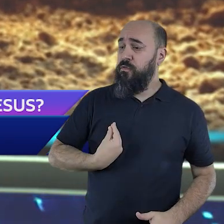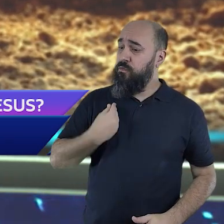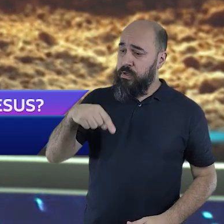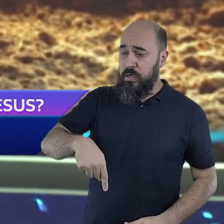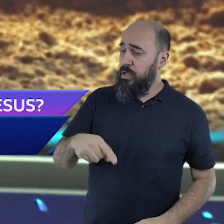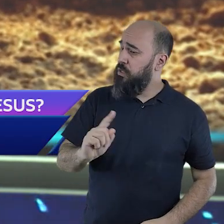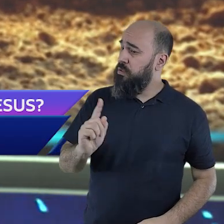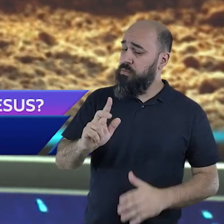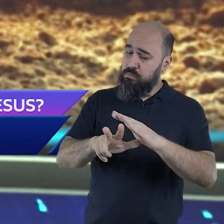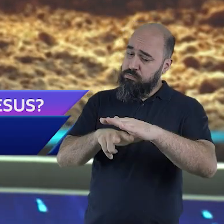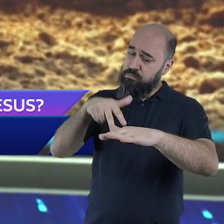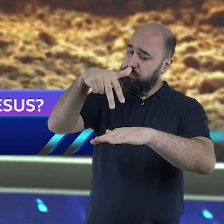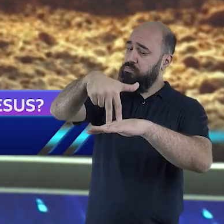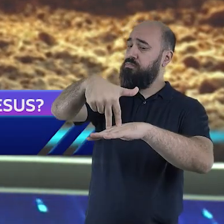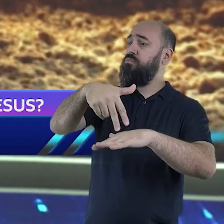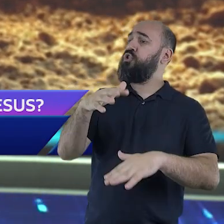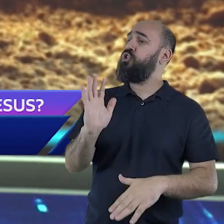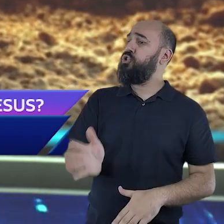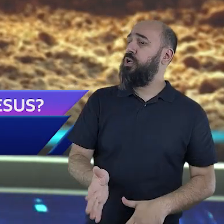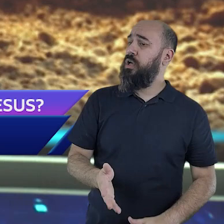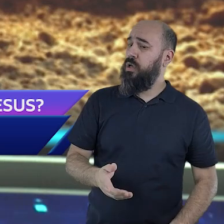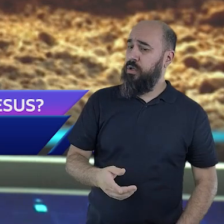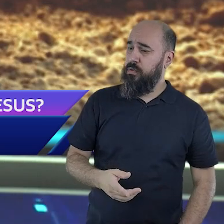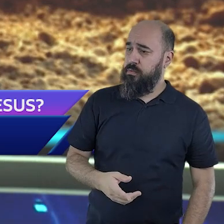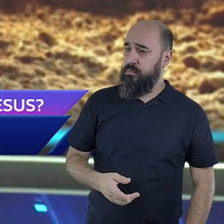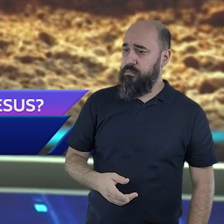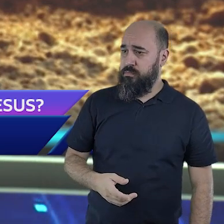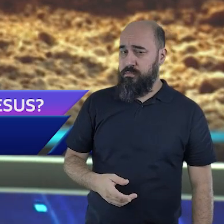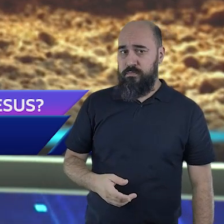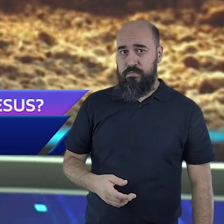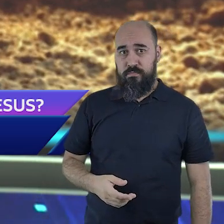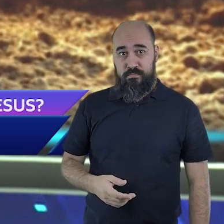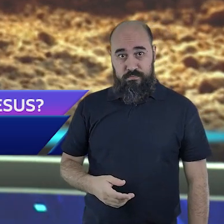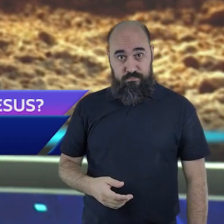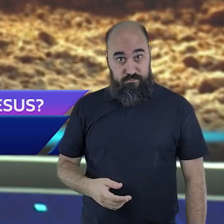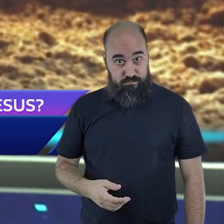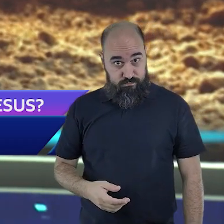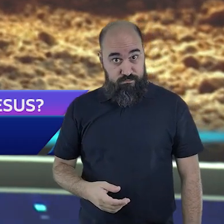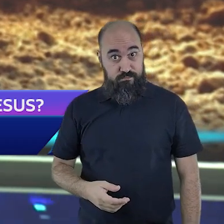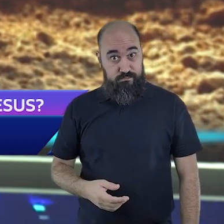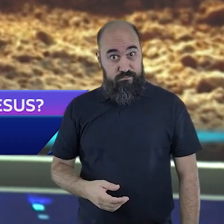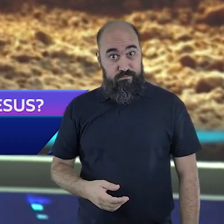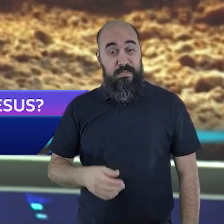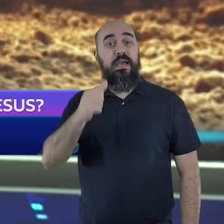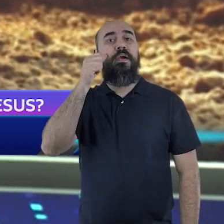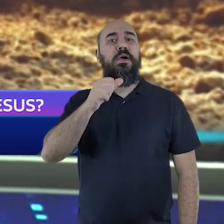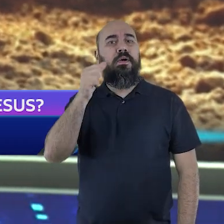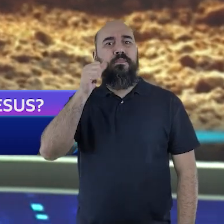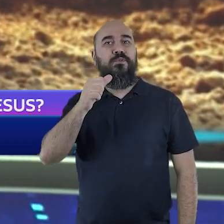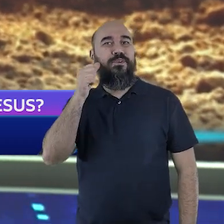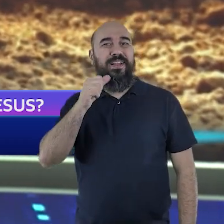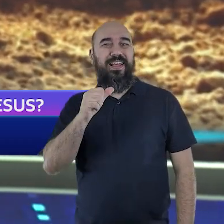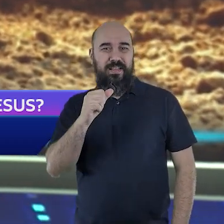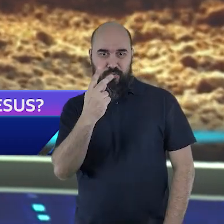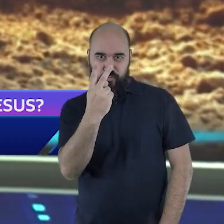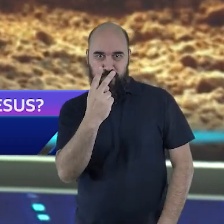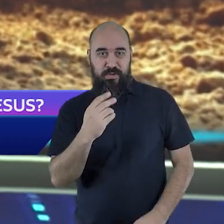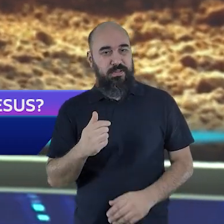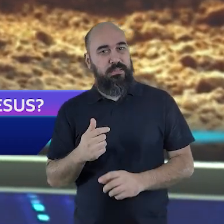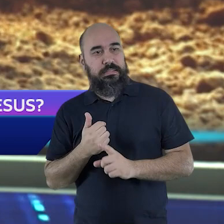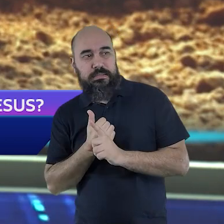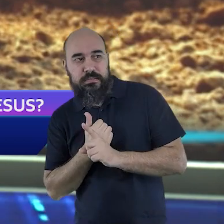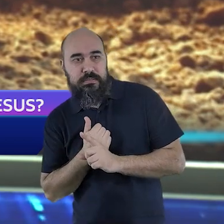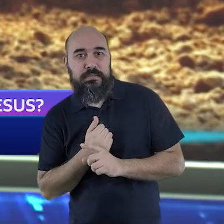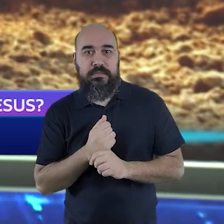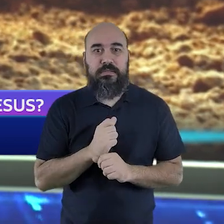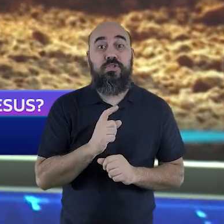está mais aqui veja o lugar onde o tinham posto as mulheres que seguiam a Jesus